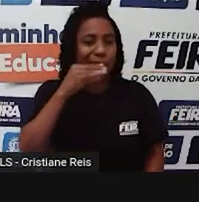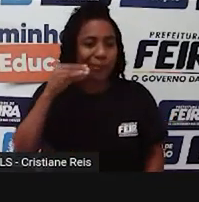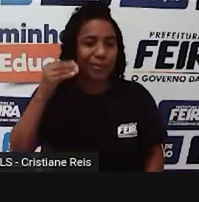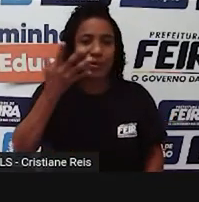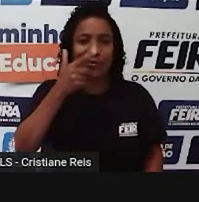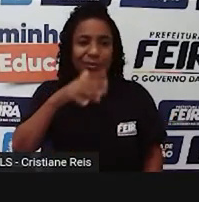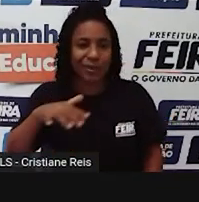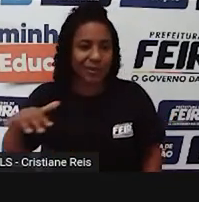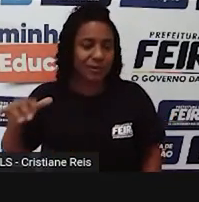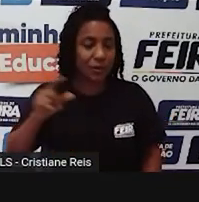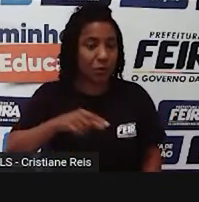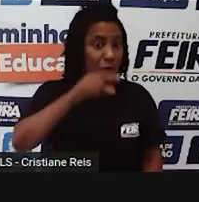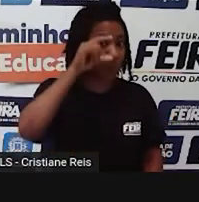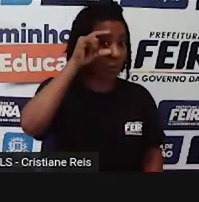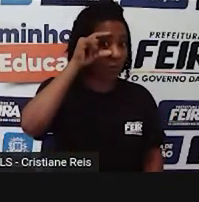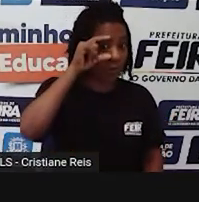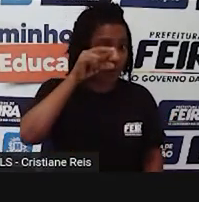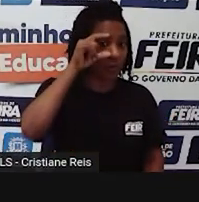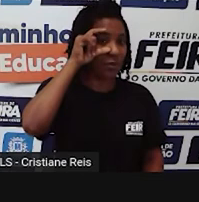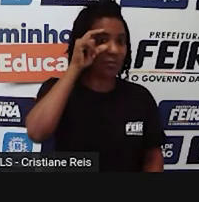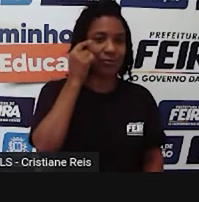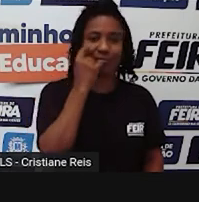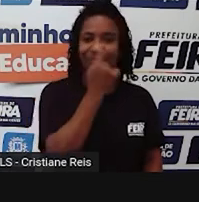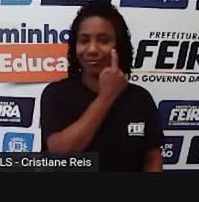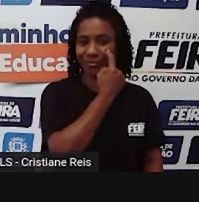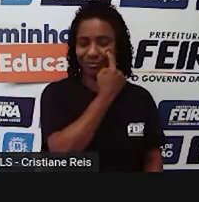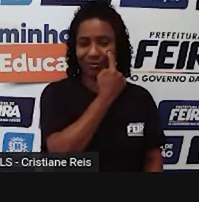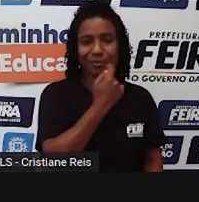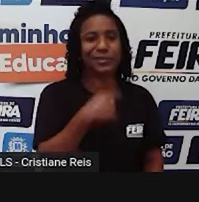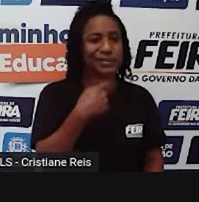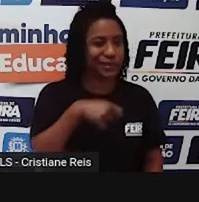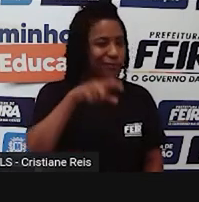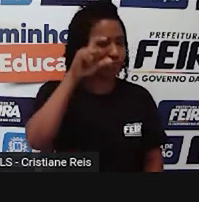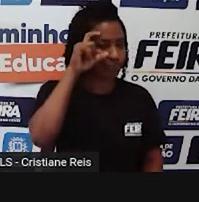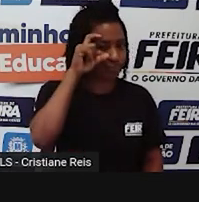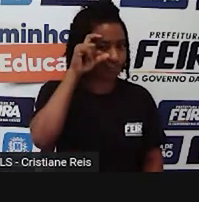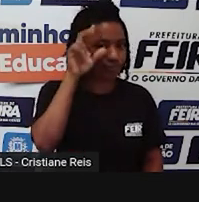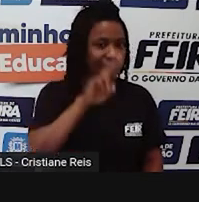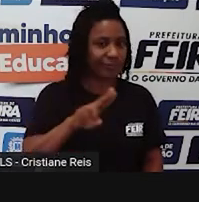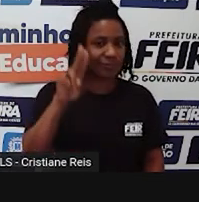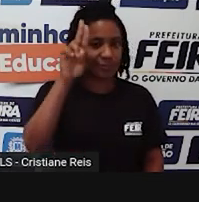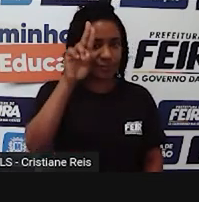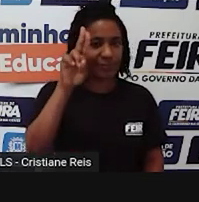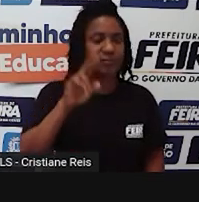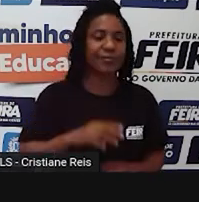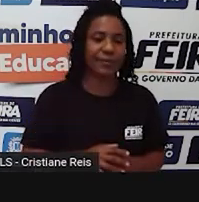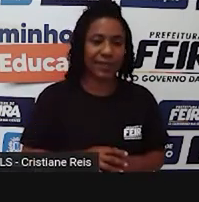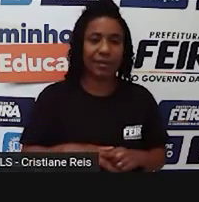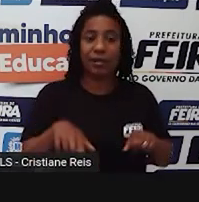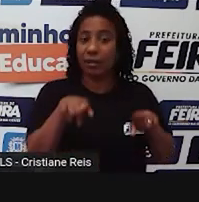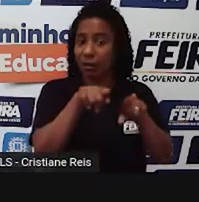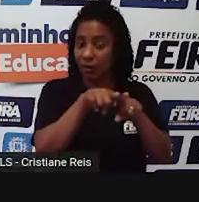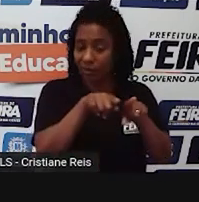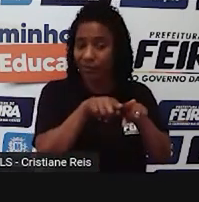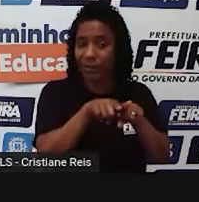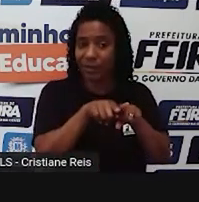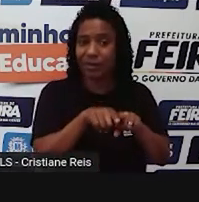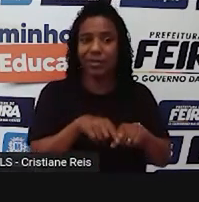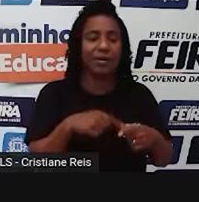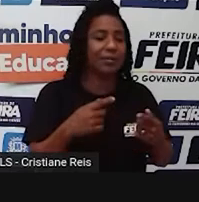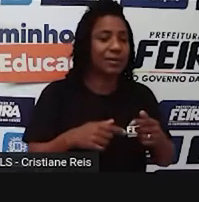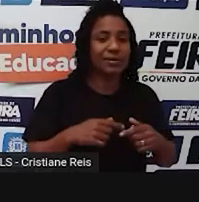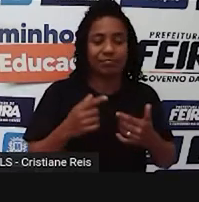muito os olhos, muita luz entrando nos nossos olhos, né? Diariamente. Atraso na realização de atividades.